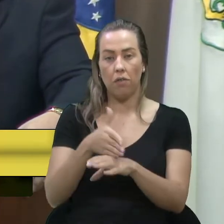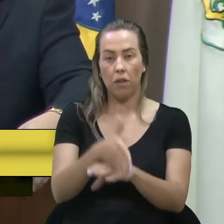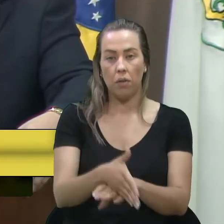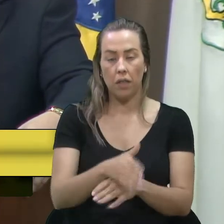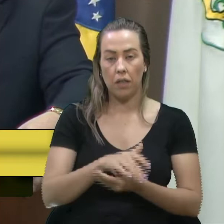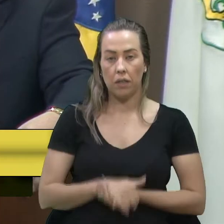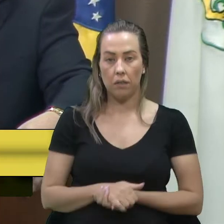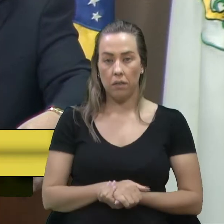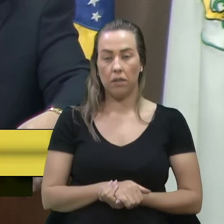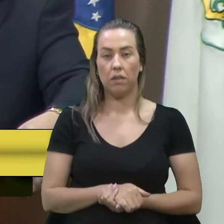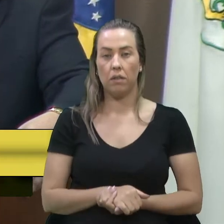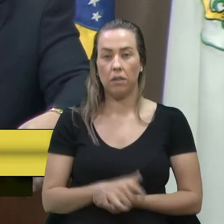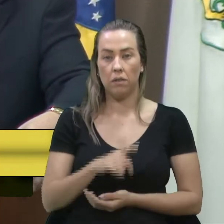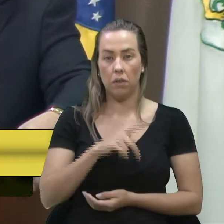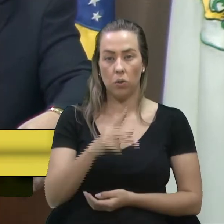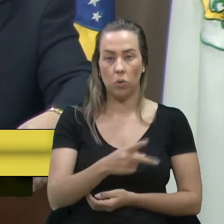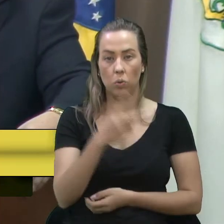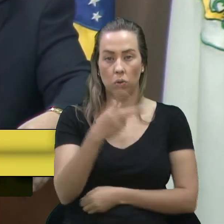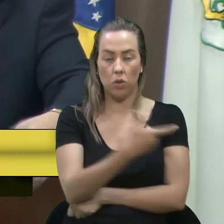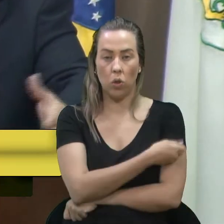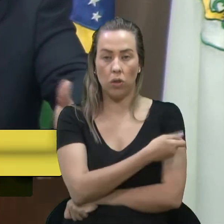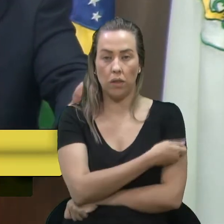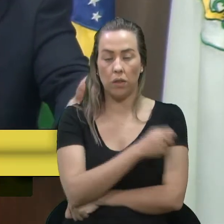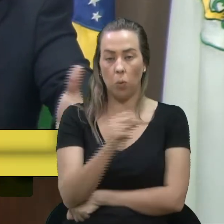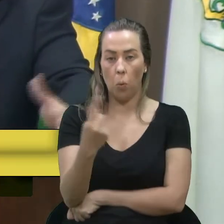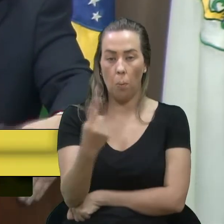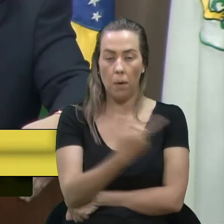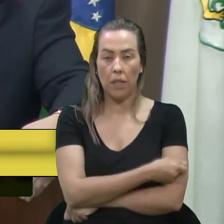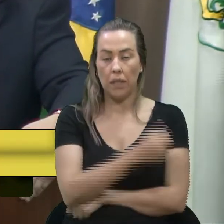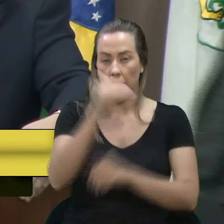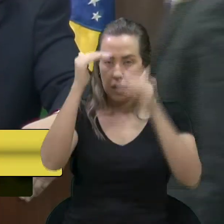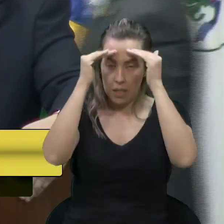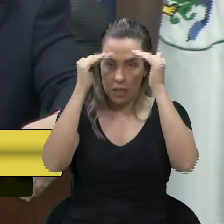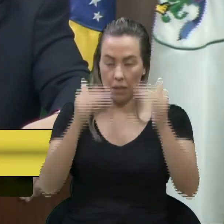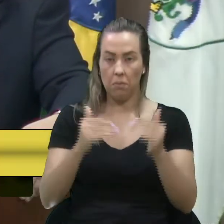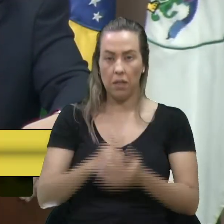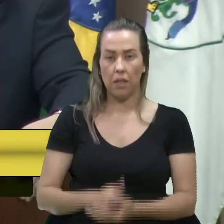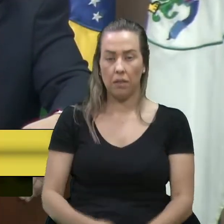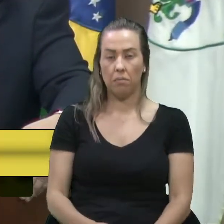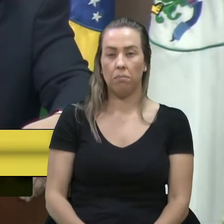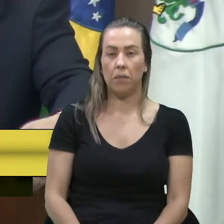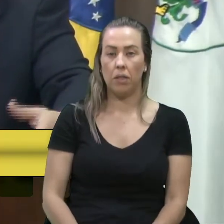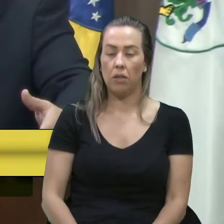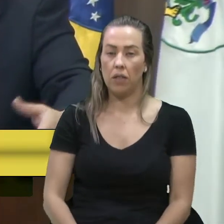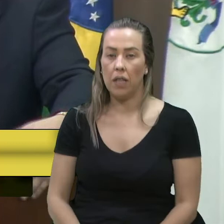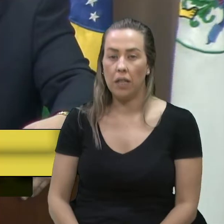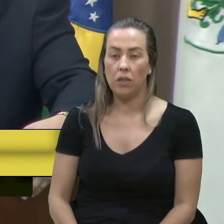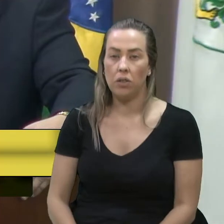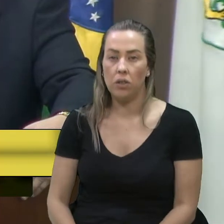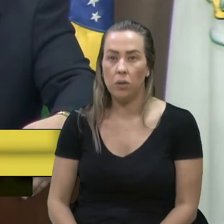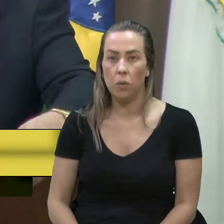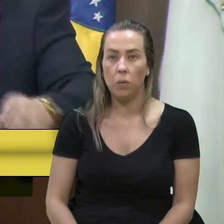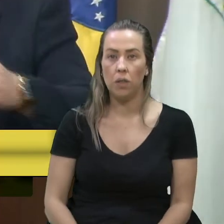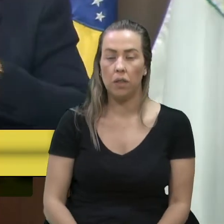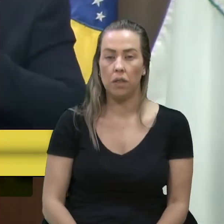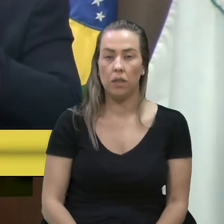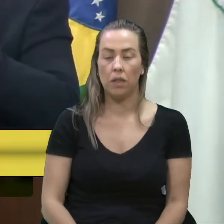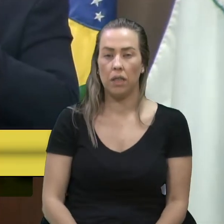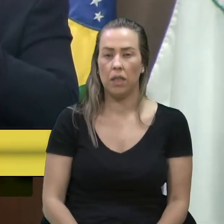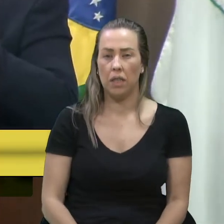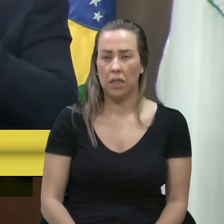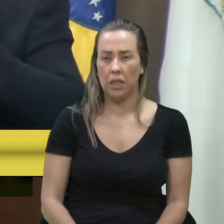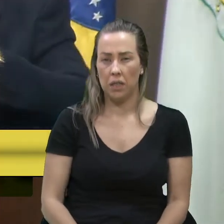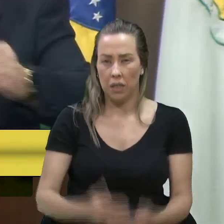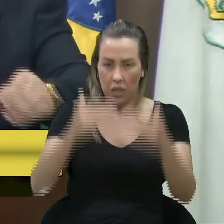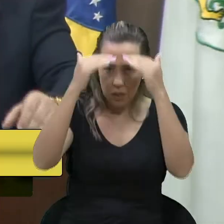ela tivesse então umas duas doses ou uma dose e a gente tem que respeitar. Agora, não respeitar uma